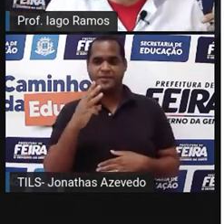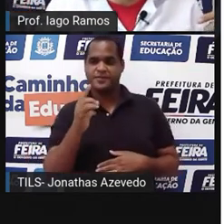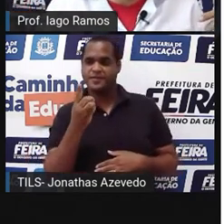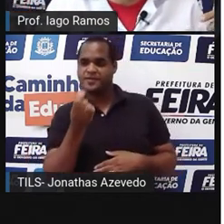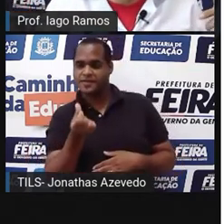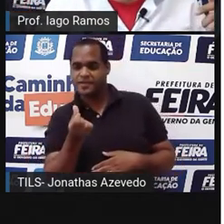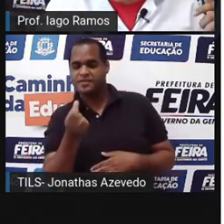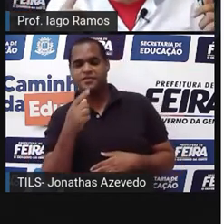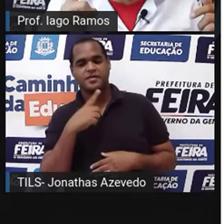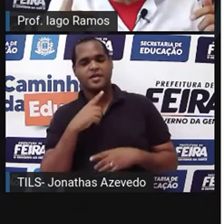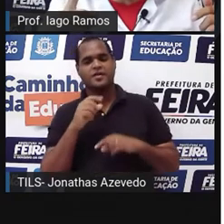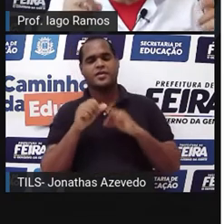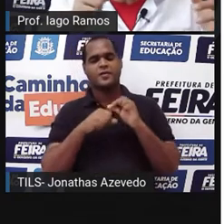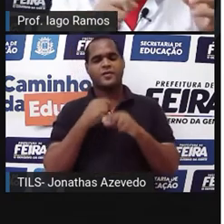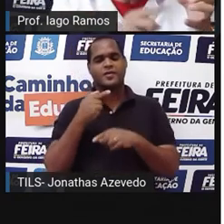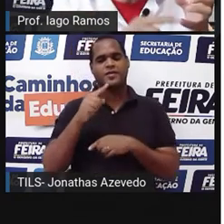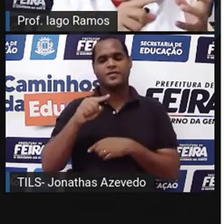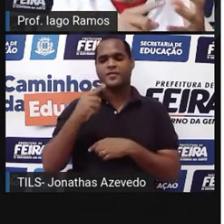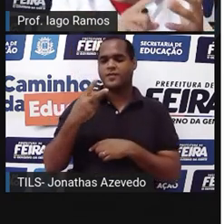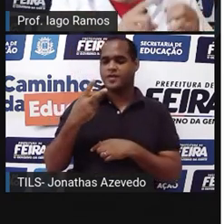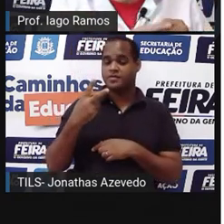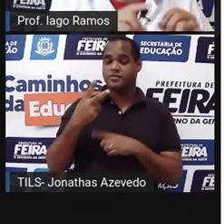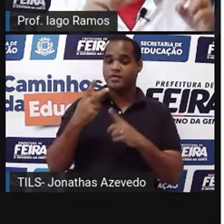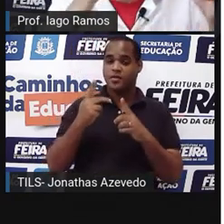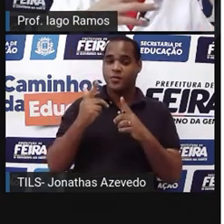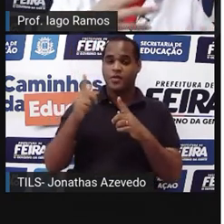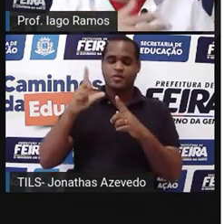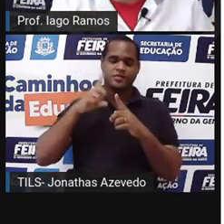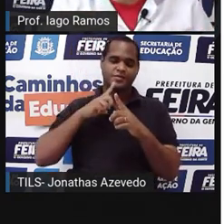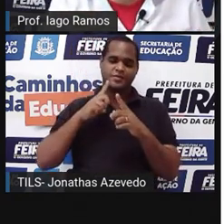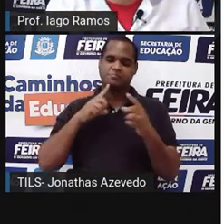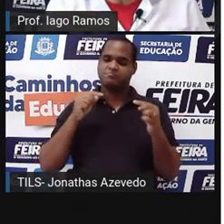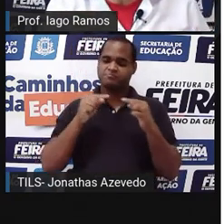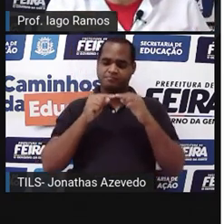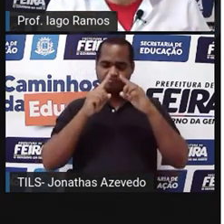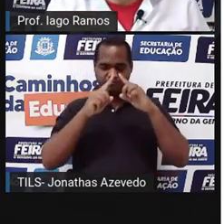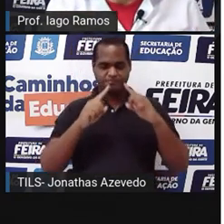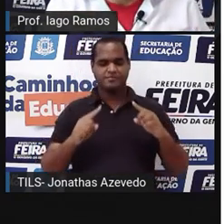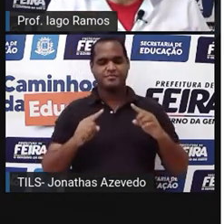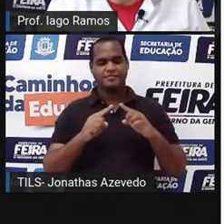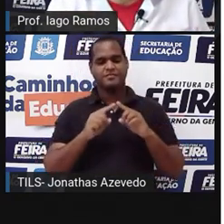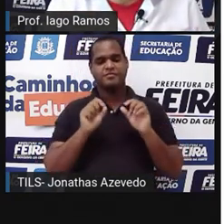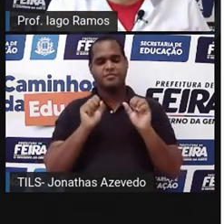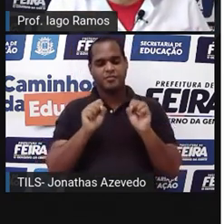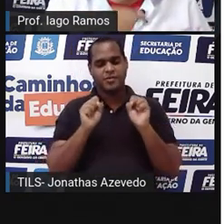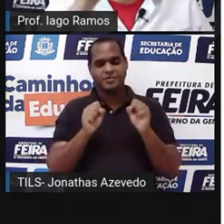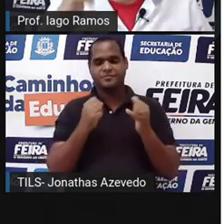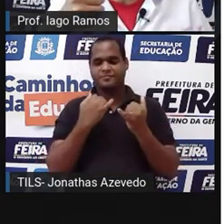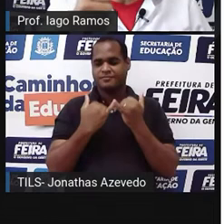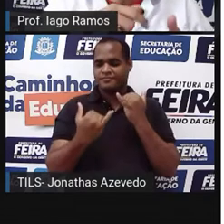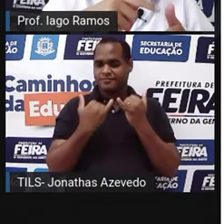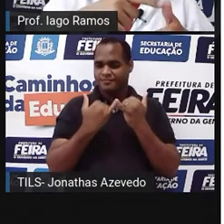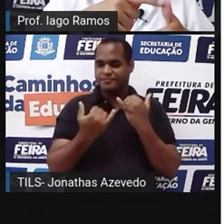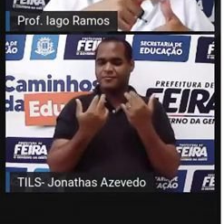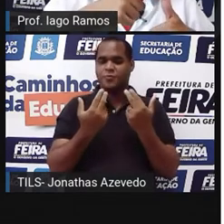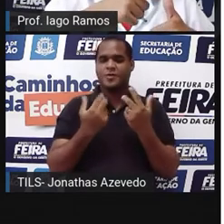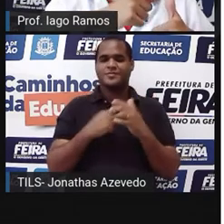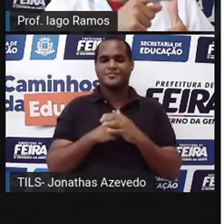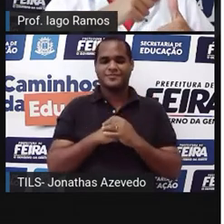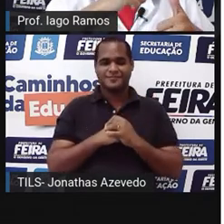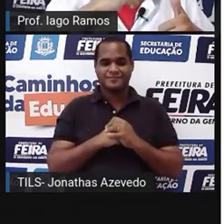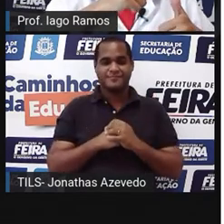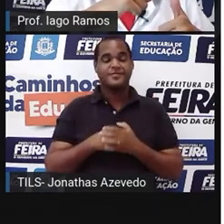7,2. Então é a outra condição para que os triângulos sejam semelhantes. Primeira condição,